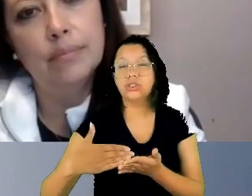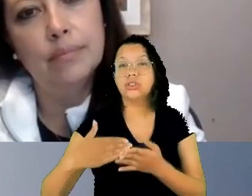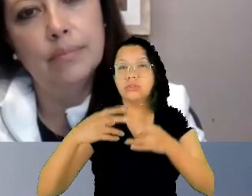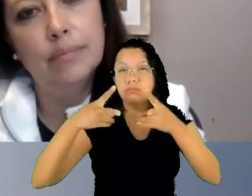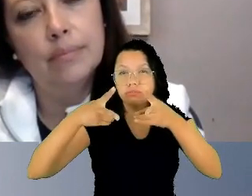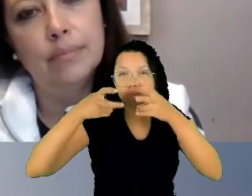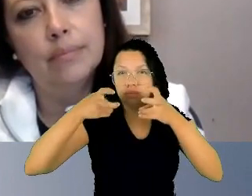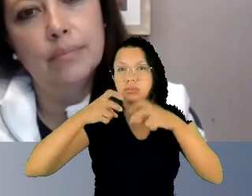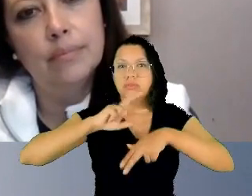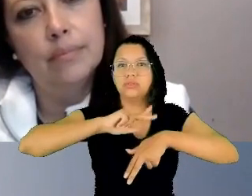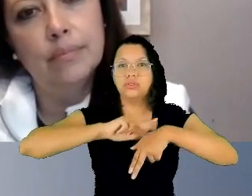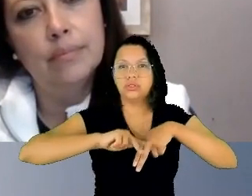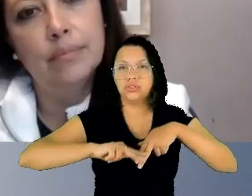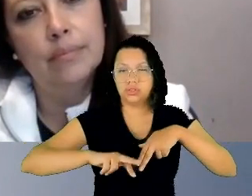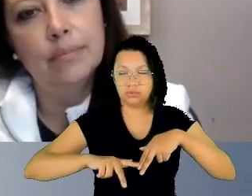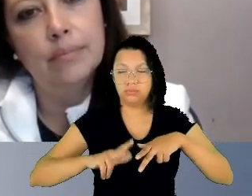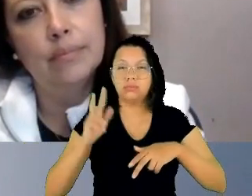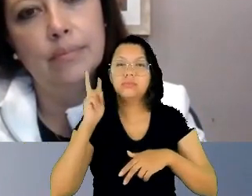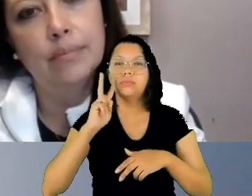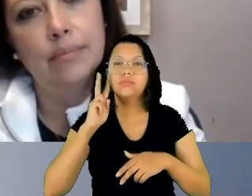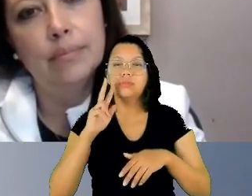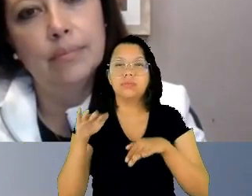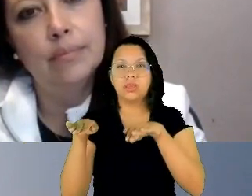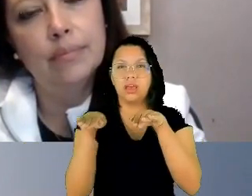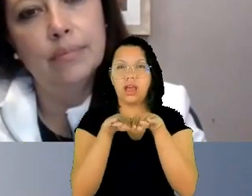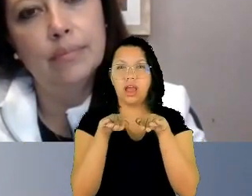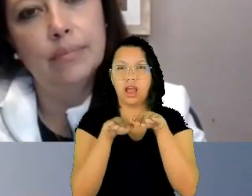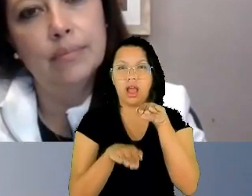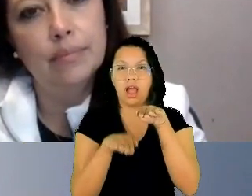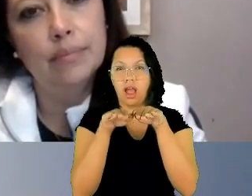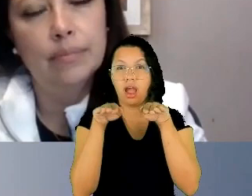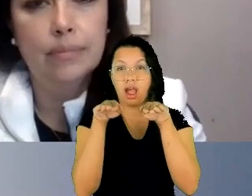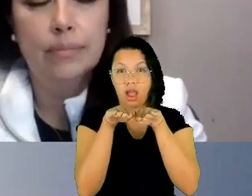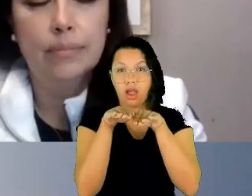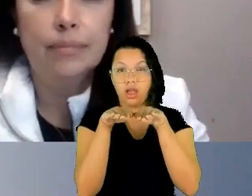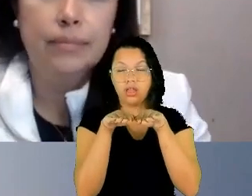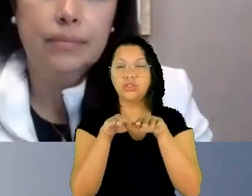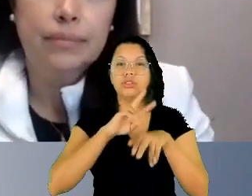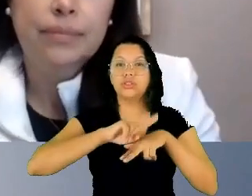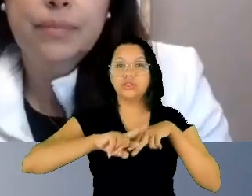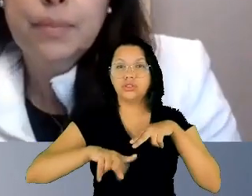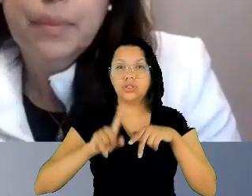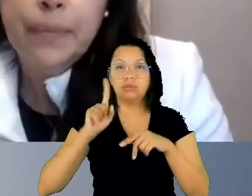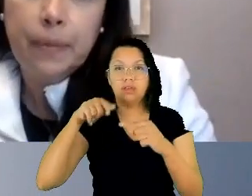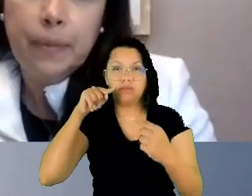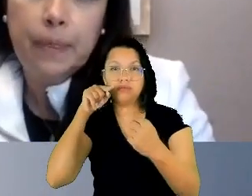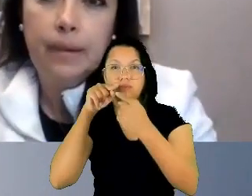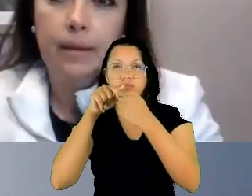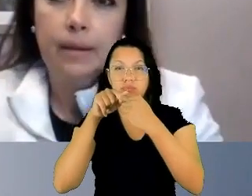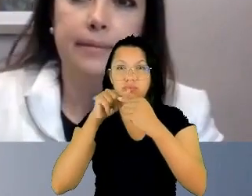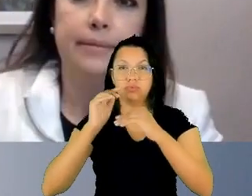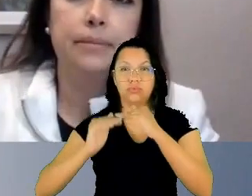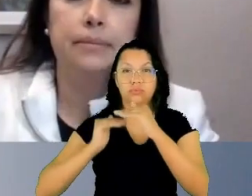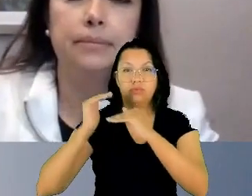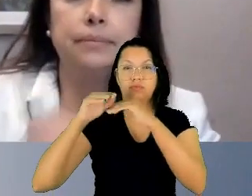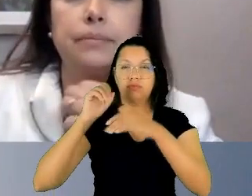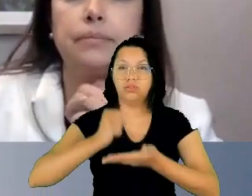a equidade de gênero é uma das metas, inclusive, do desenvolvimento sustentável, uma das 17 metas da Agenda